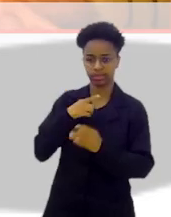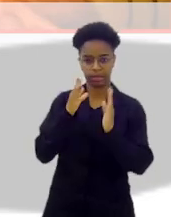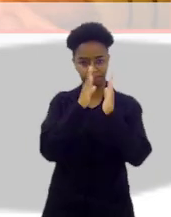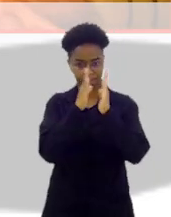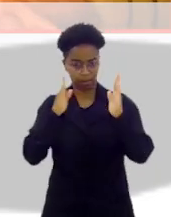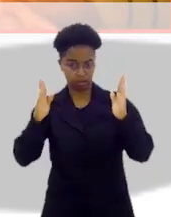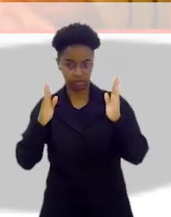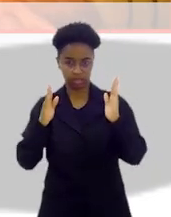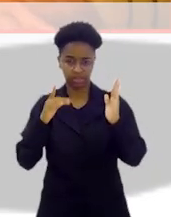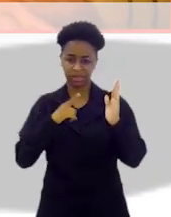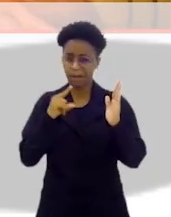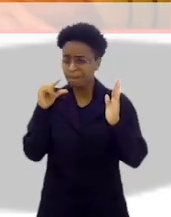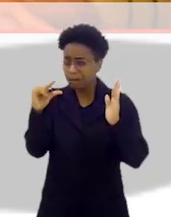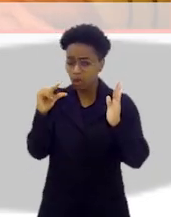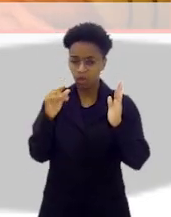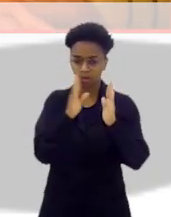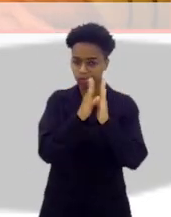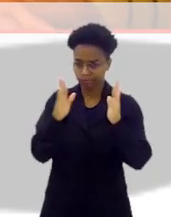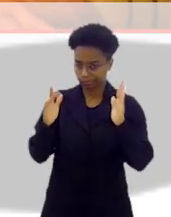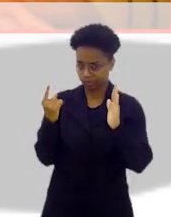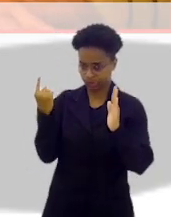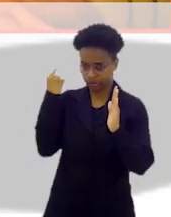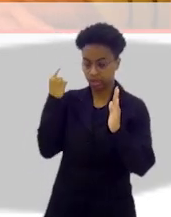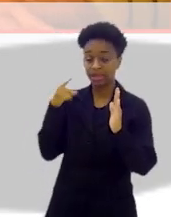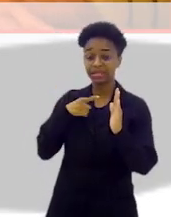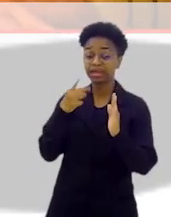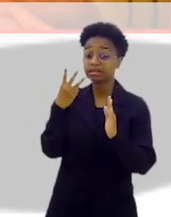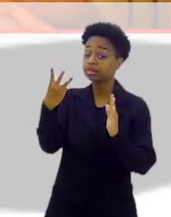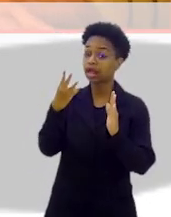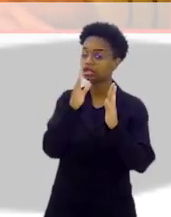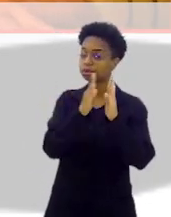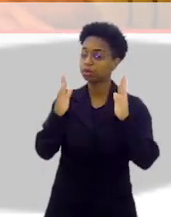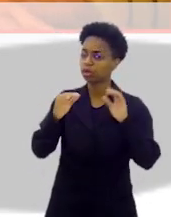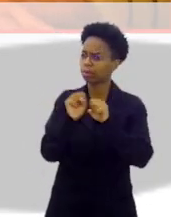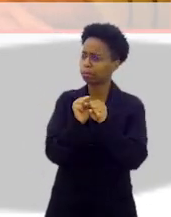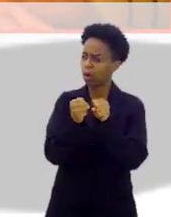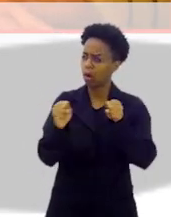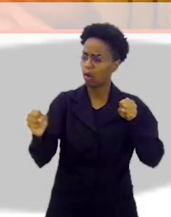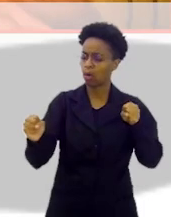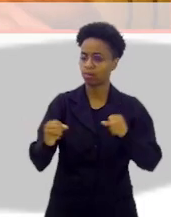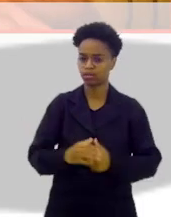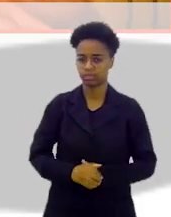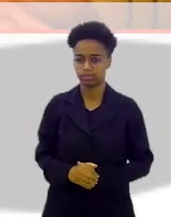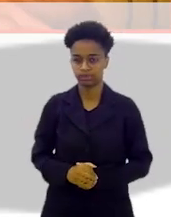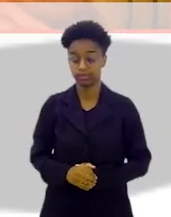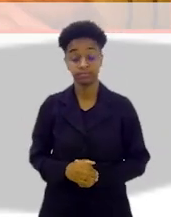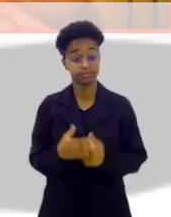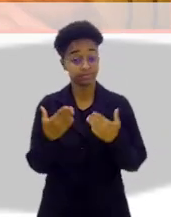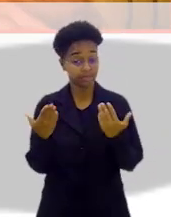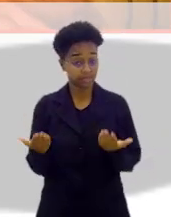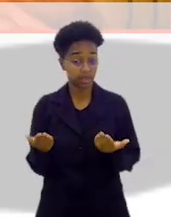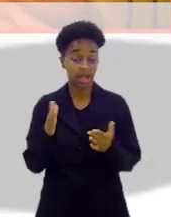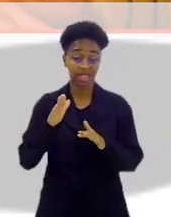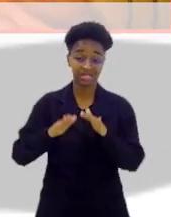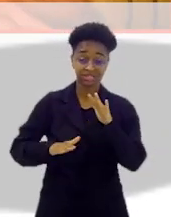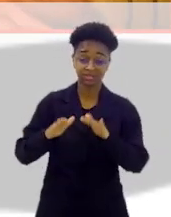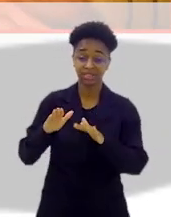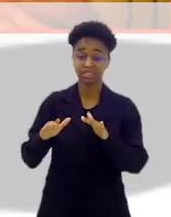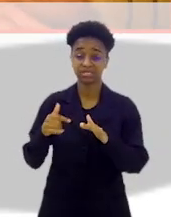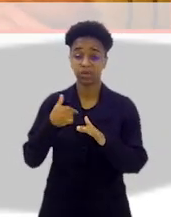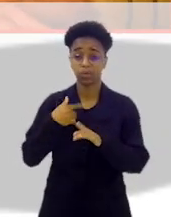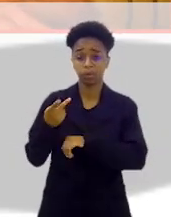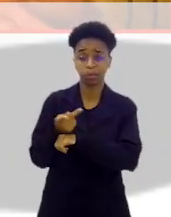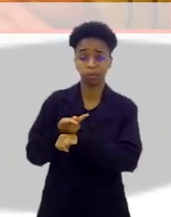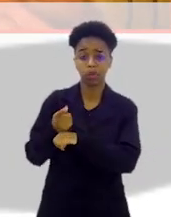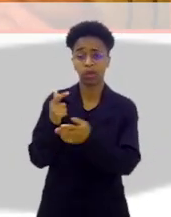aí, uma biblioteca, uma ponta de biblioteca. E eu tenho umas três bibliotecas grandes. E às